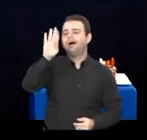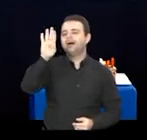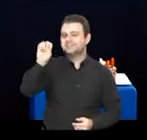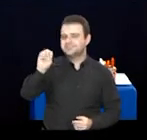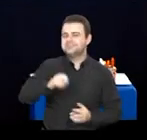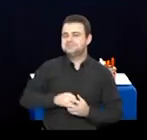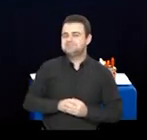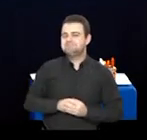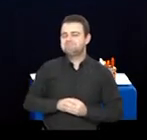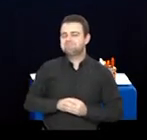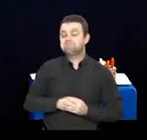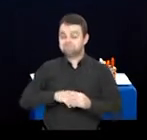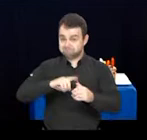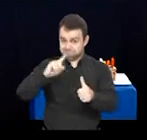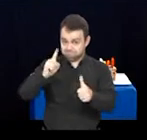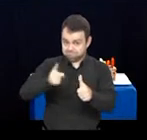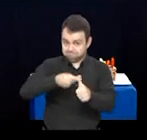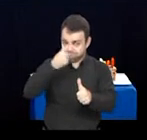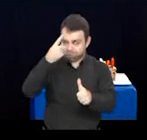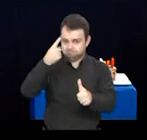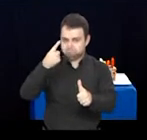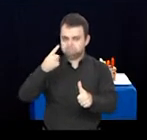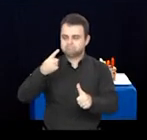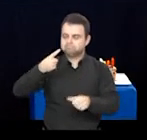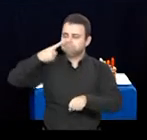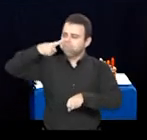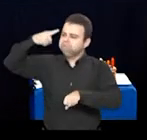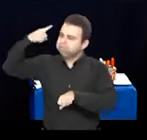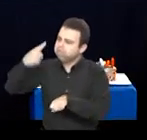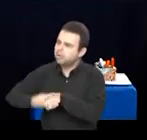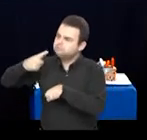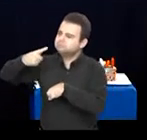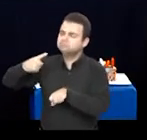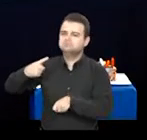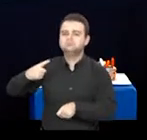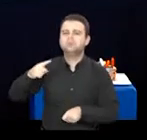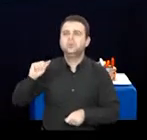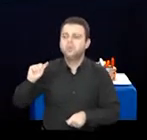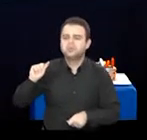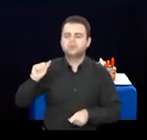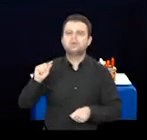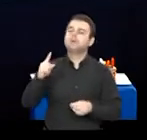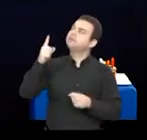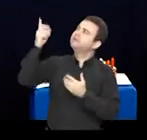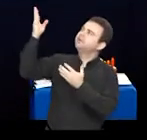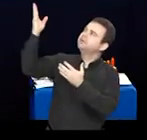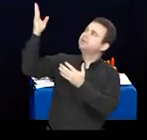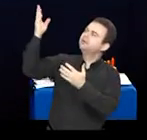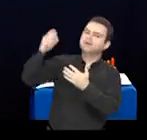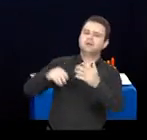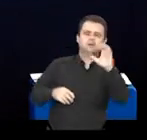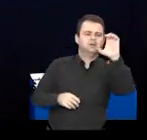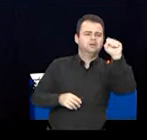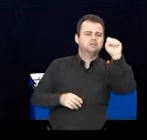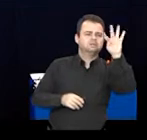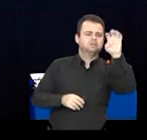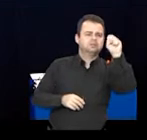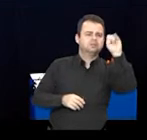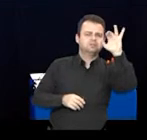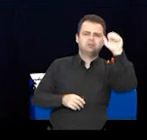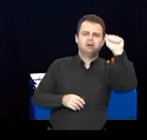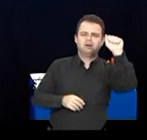primeiro momento, eu vou convidá-los para vivenciarmos juntos momentos de estesia e fruição.